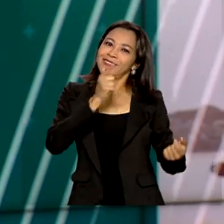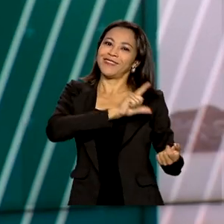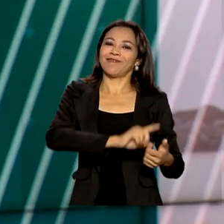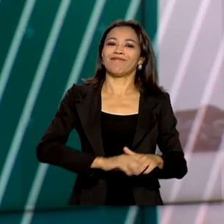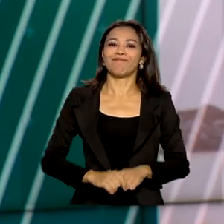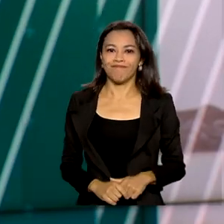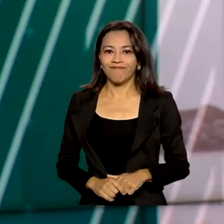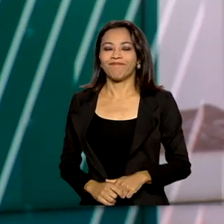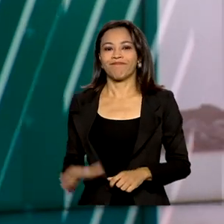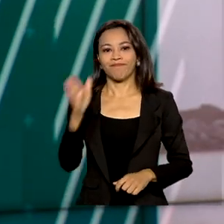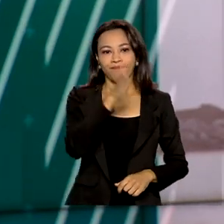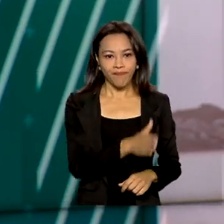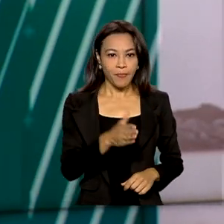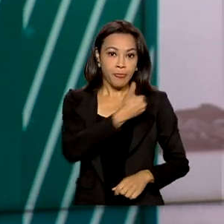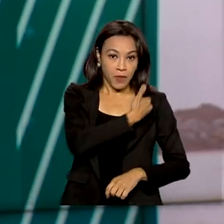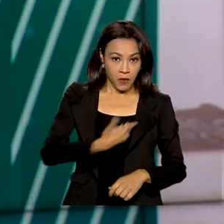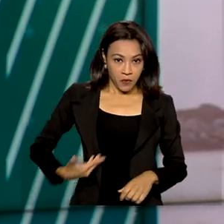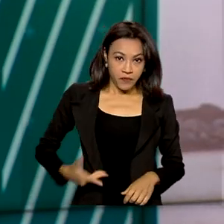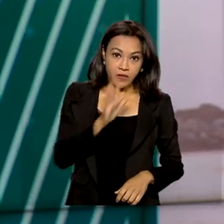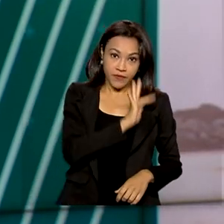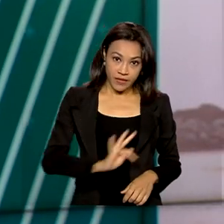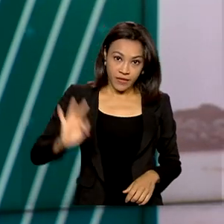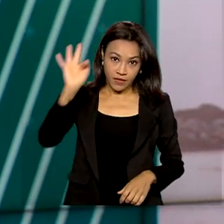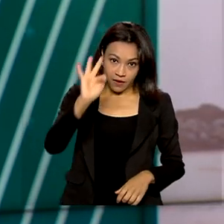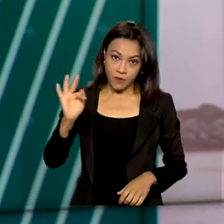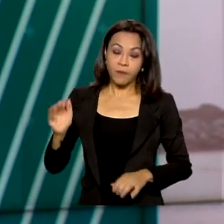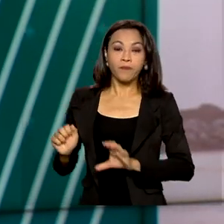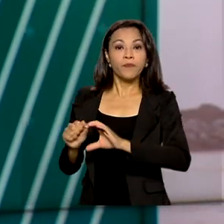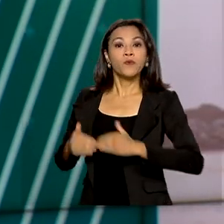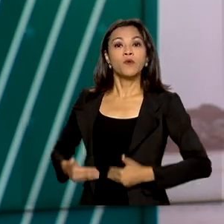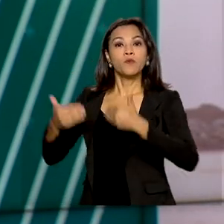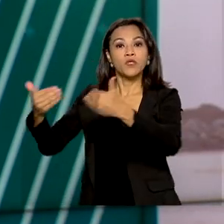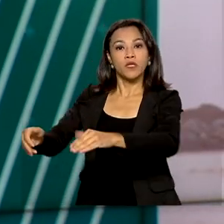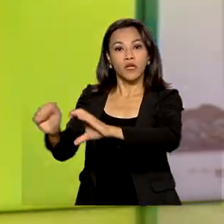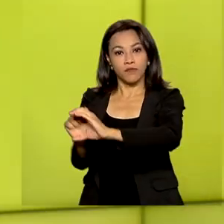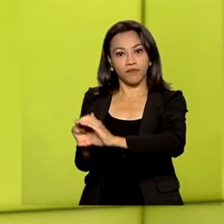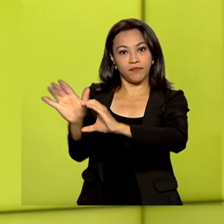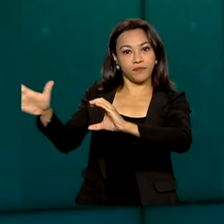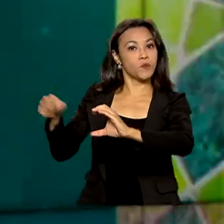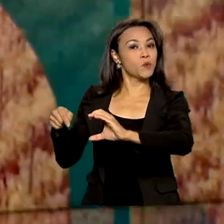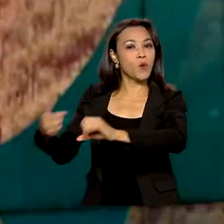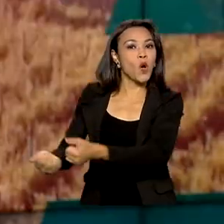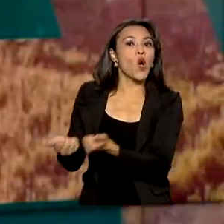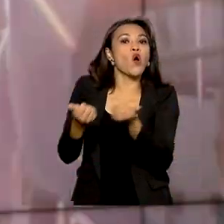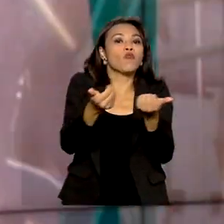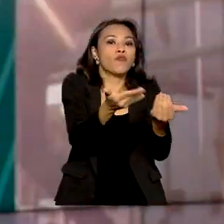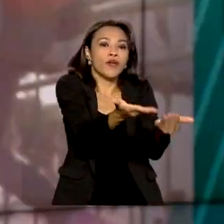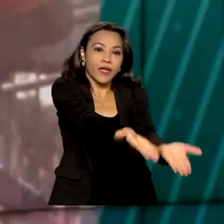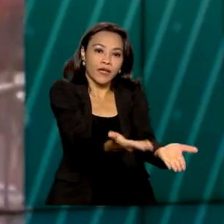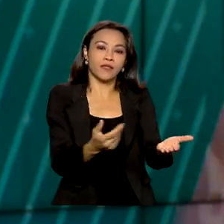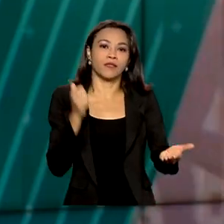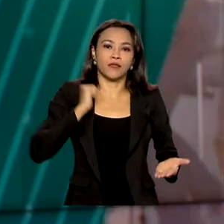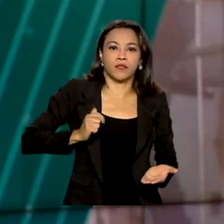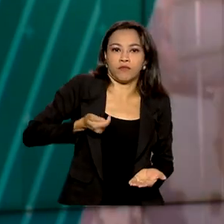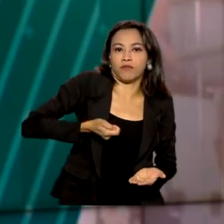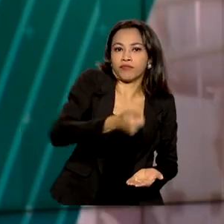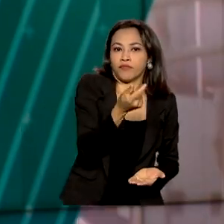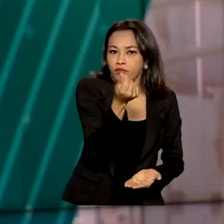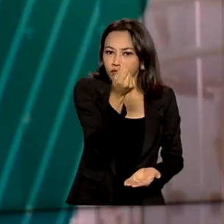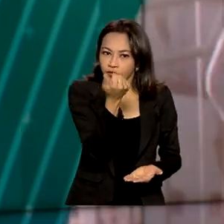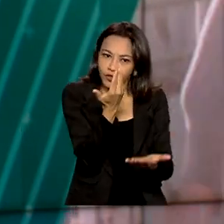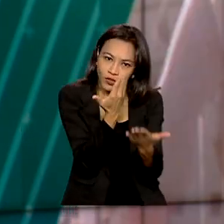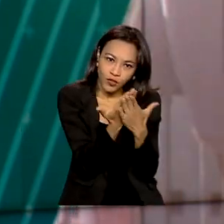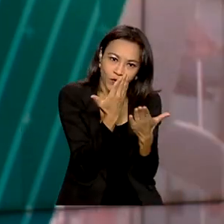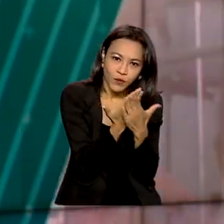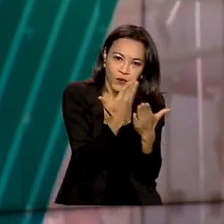O governo federal, por meio do Ministério da Ciência, Tecnologia e Inovações, oferece a Bolsa de Iniciação Científica Júnior